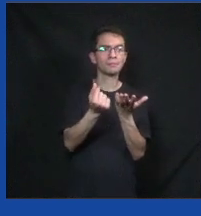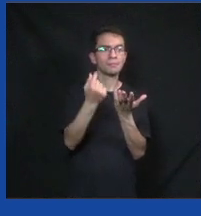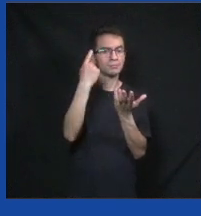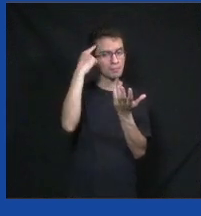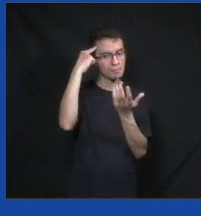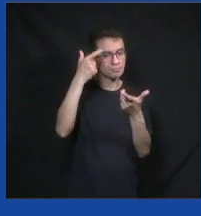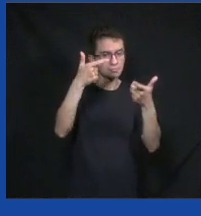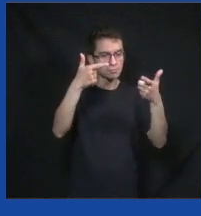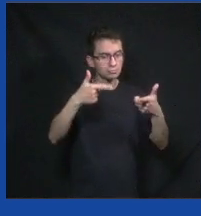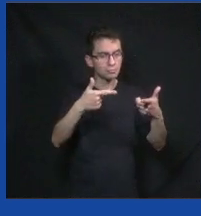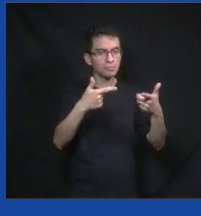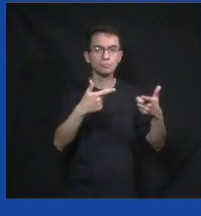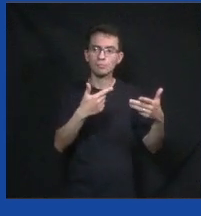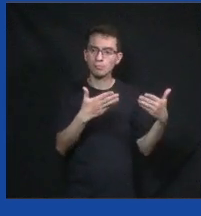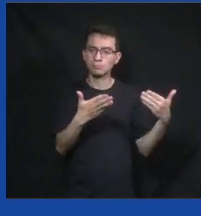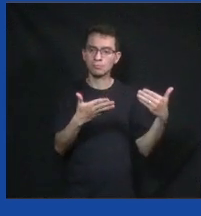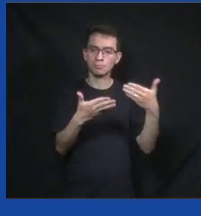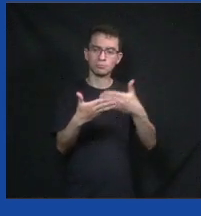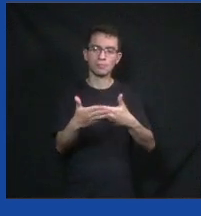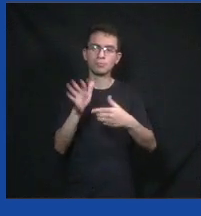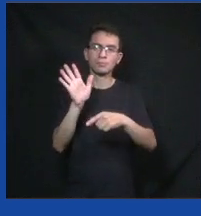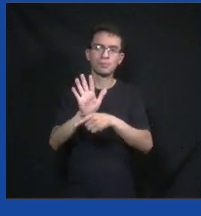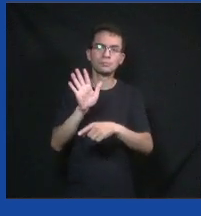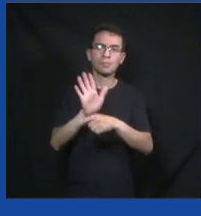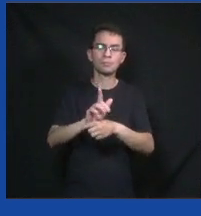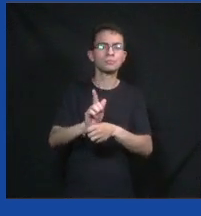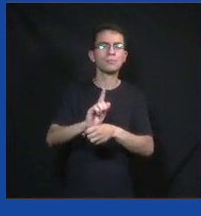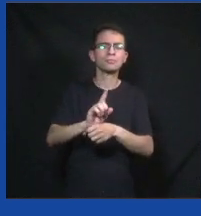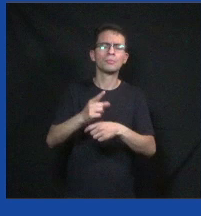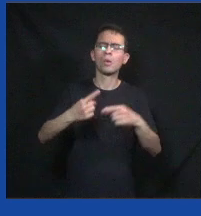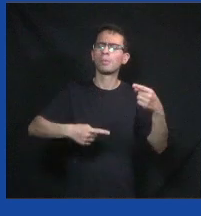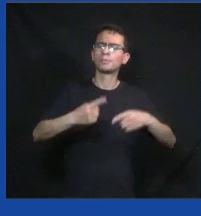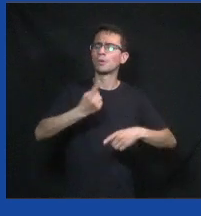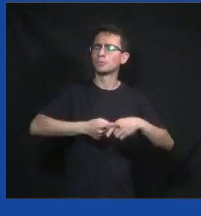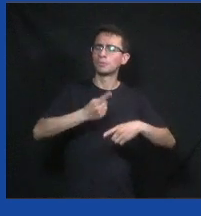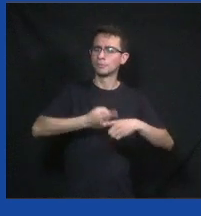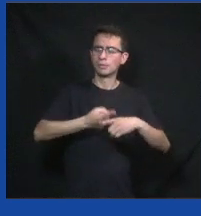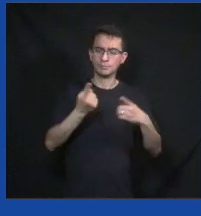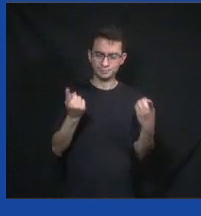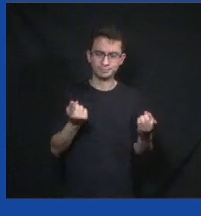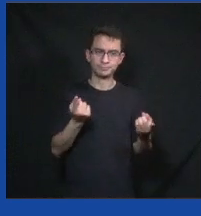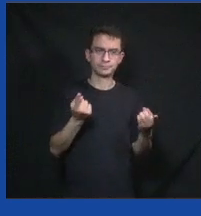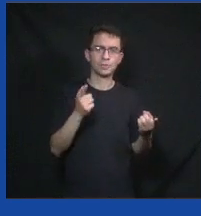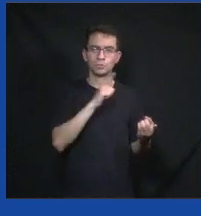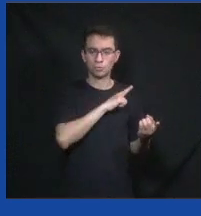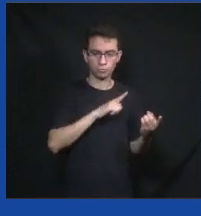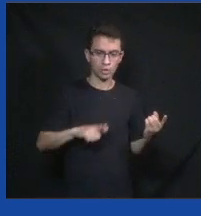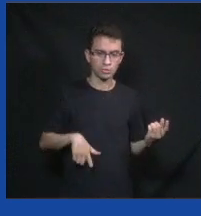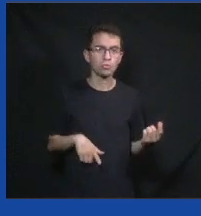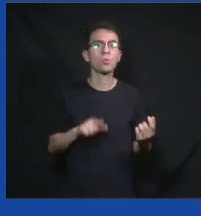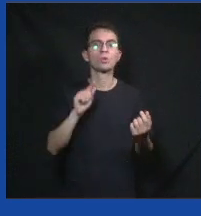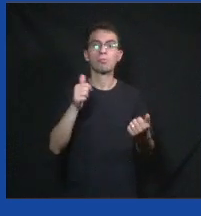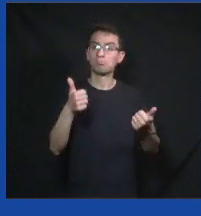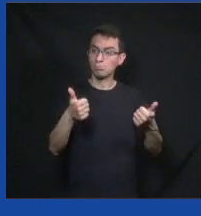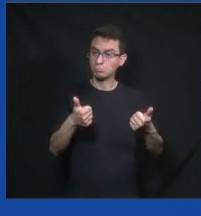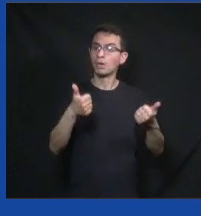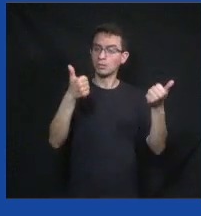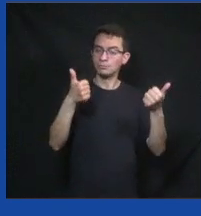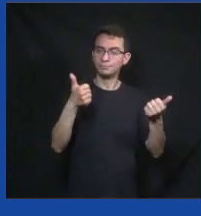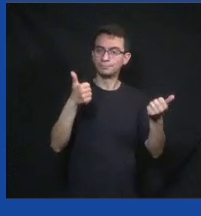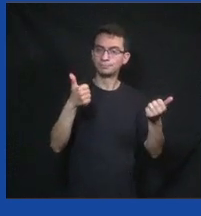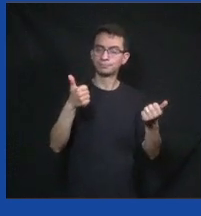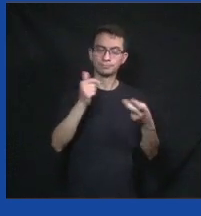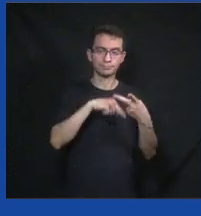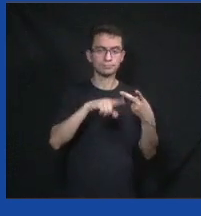até um local para qualificar uma demanda para dentro da gestão pública. Por quê? Isso você está fazendo com que o governo seja muito mais eficiente, com participação do